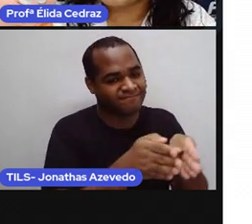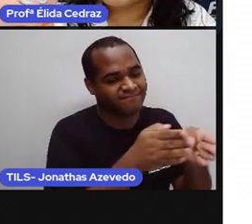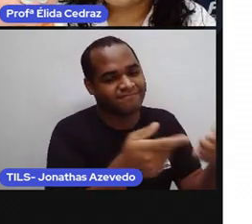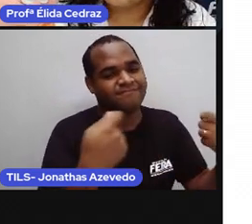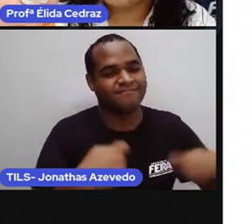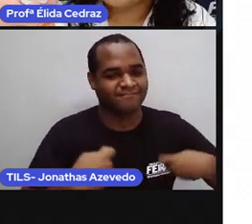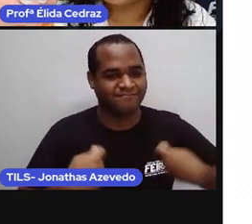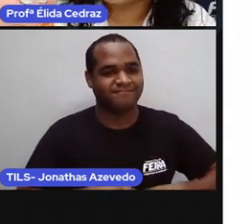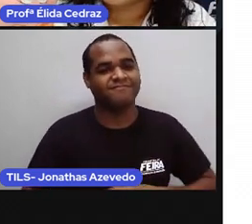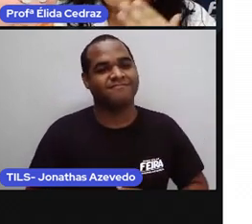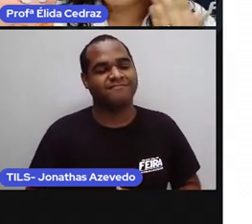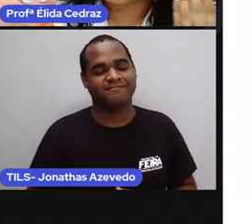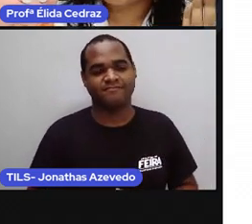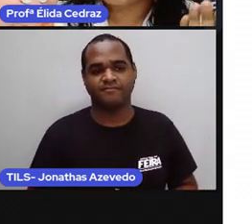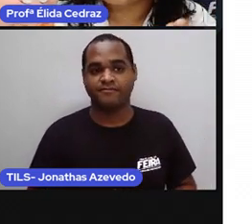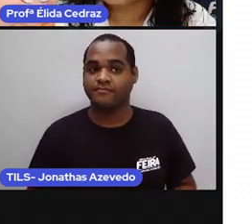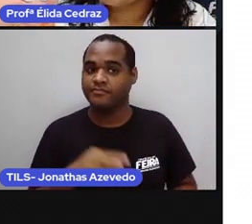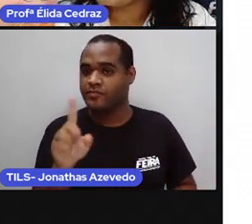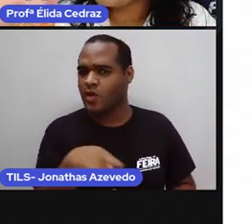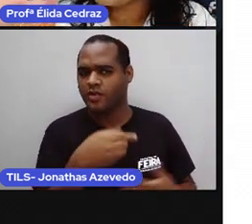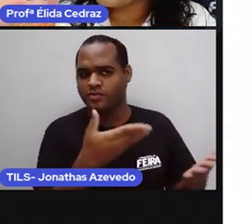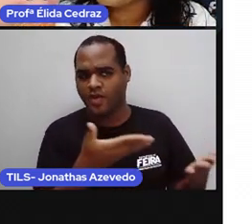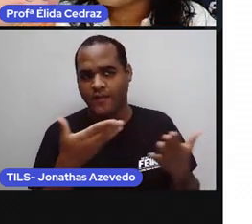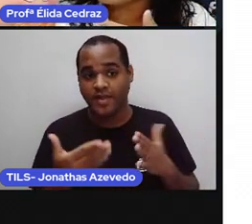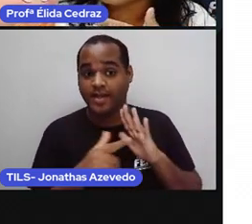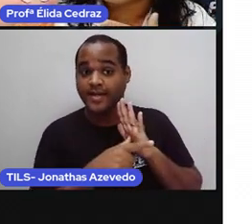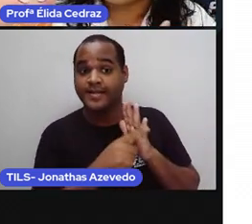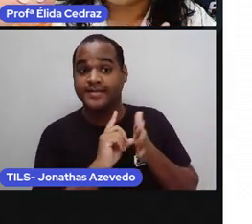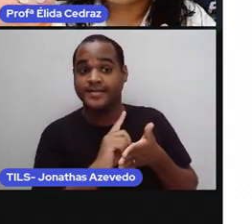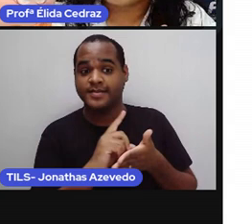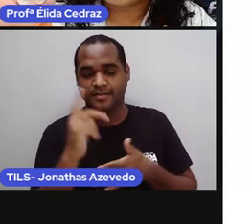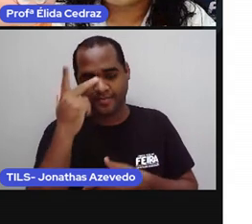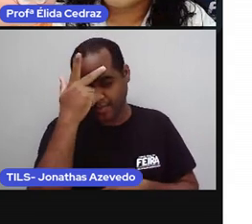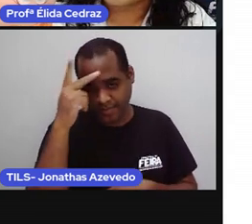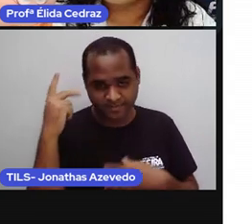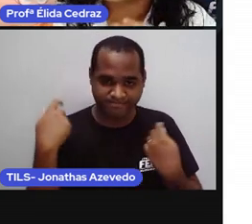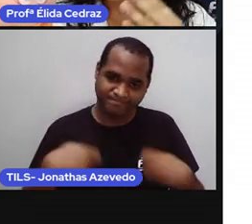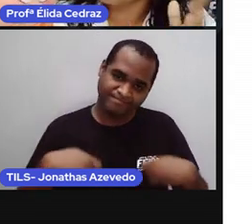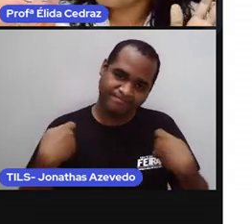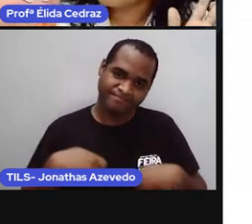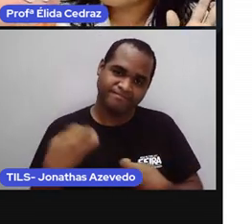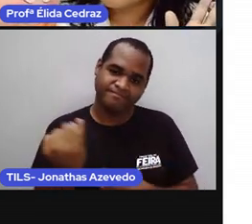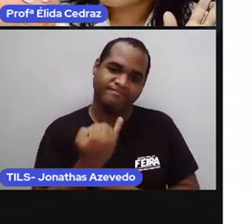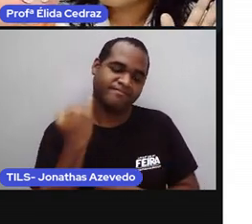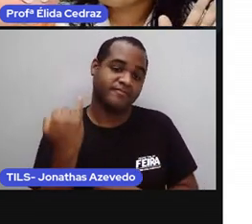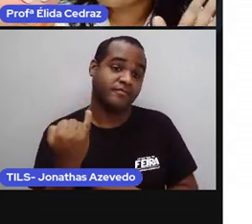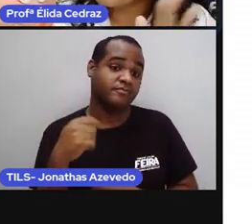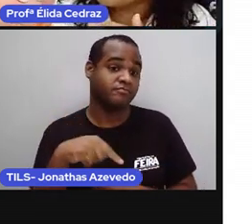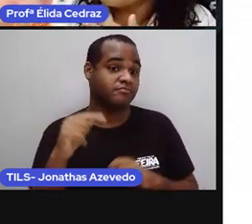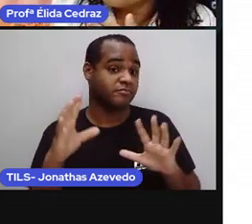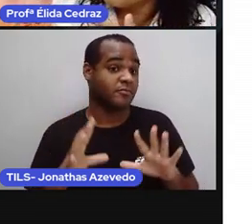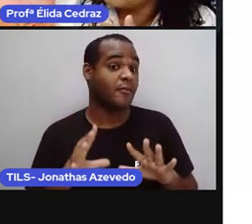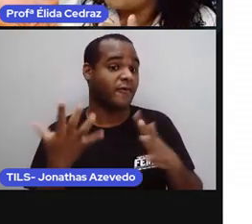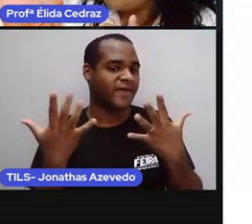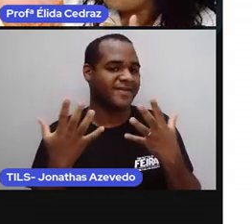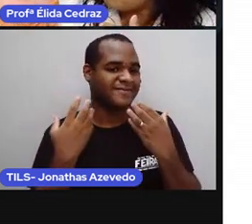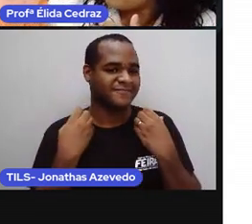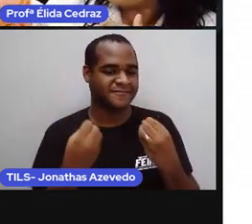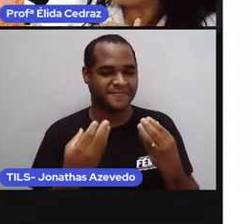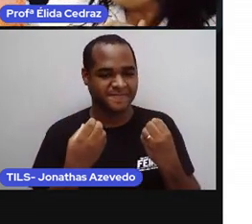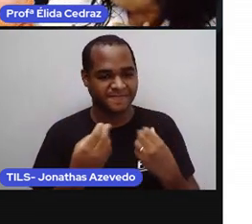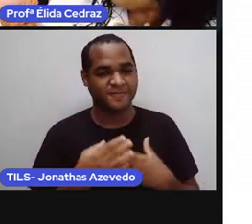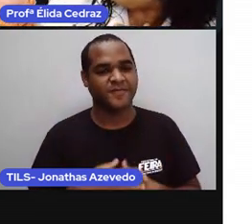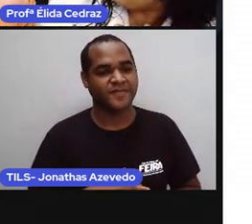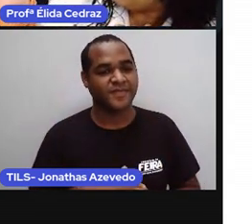precisa convidar as pessoas com antecedência. Isso garante o sucesso da festa. Seu